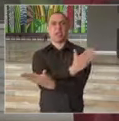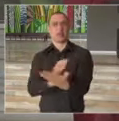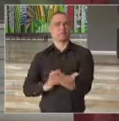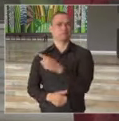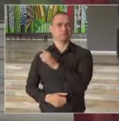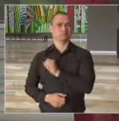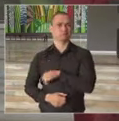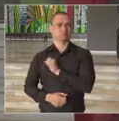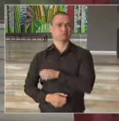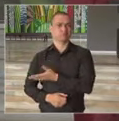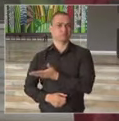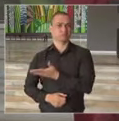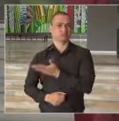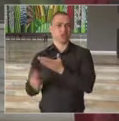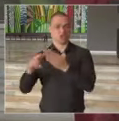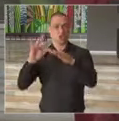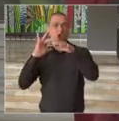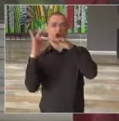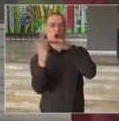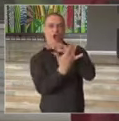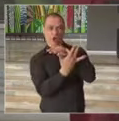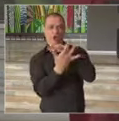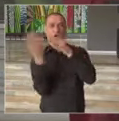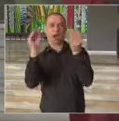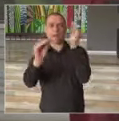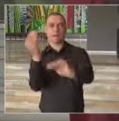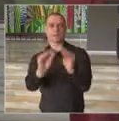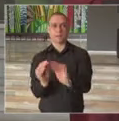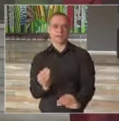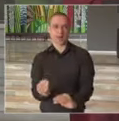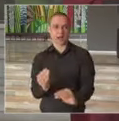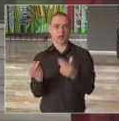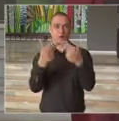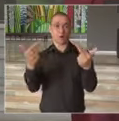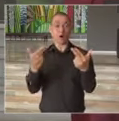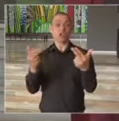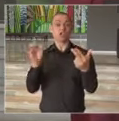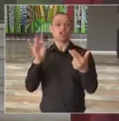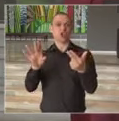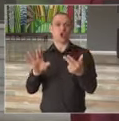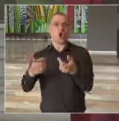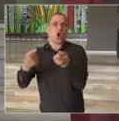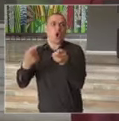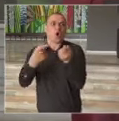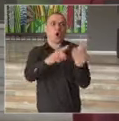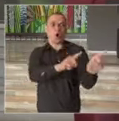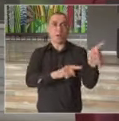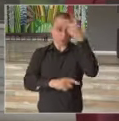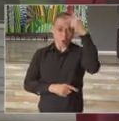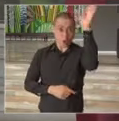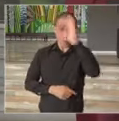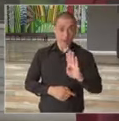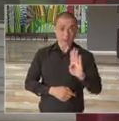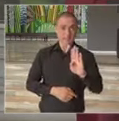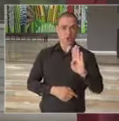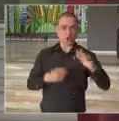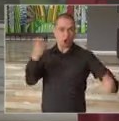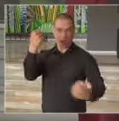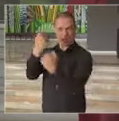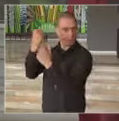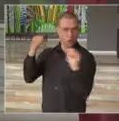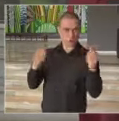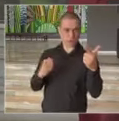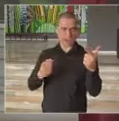utilizando redes sociais ou outros mecanismos para hostilizar os brasileiros que não lhe apoiam,